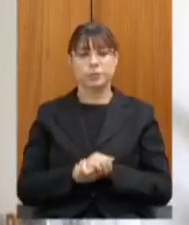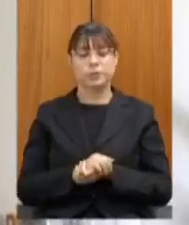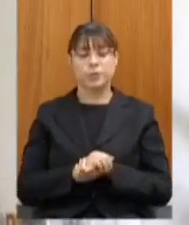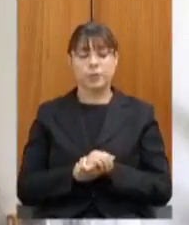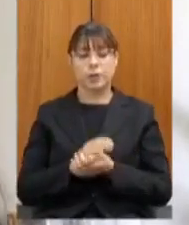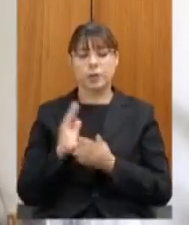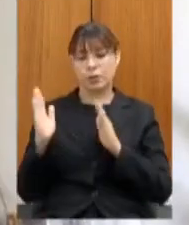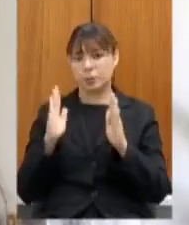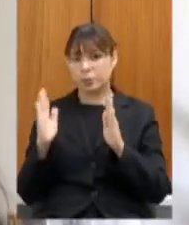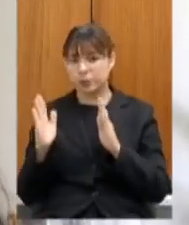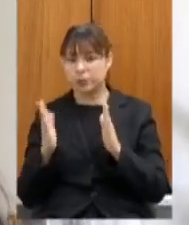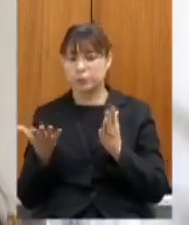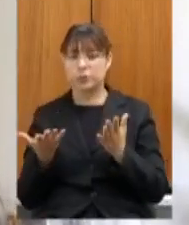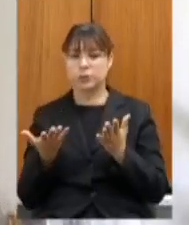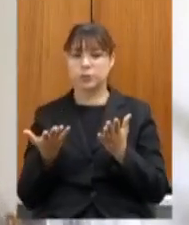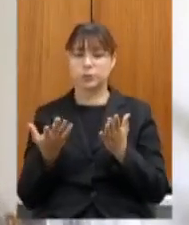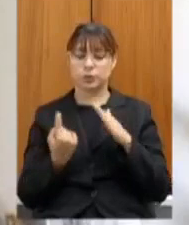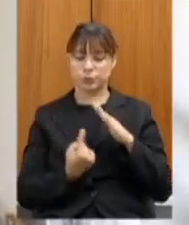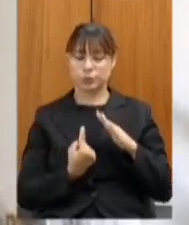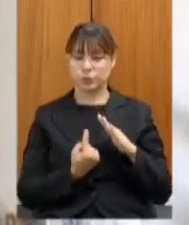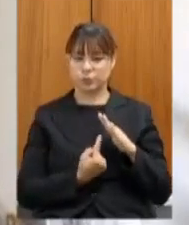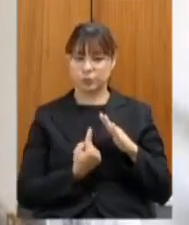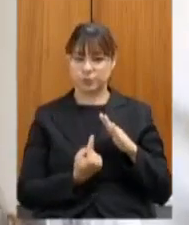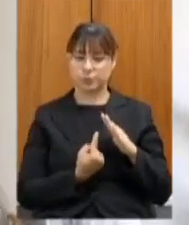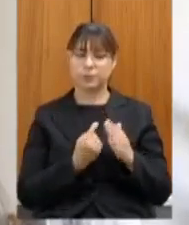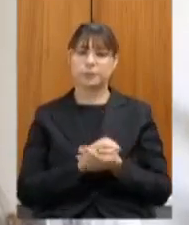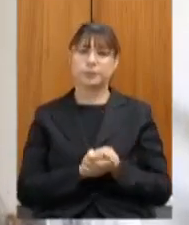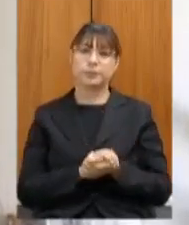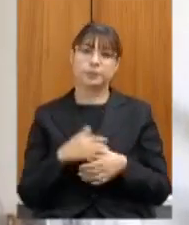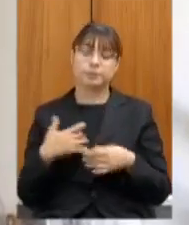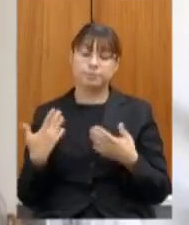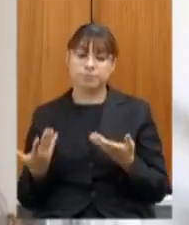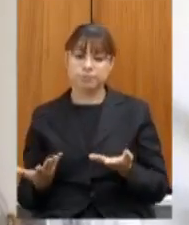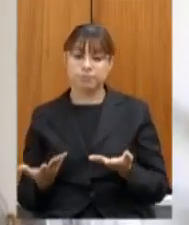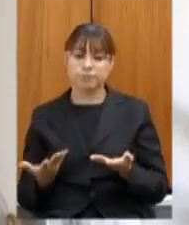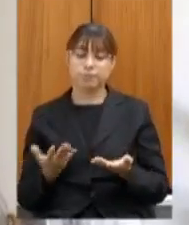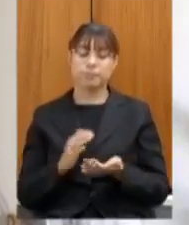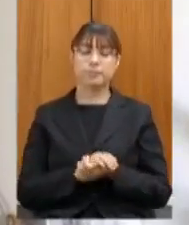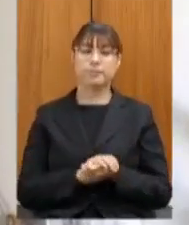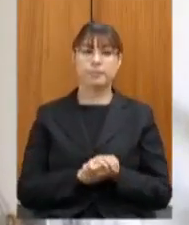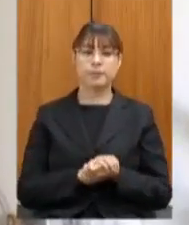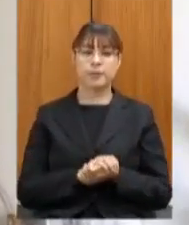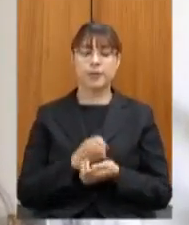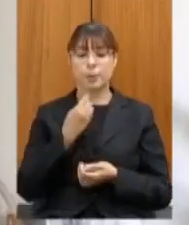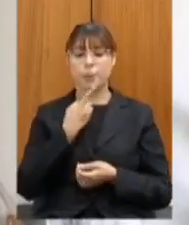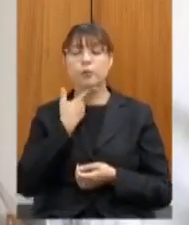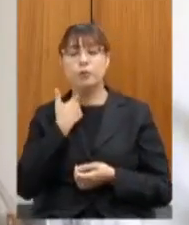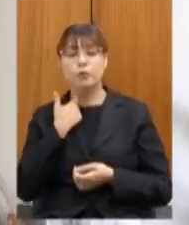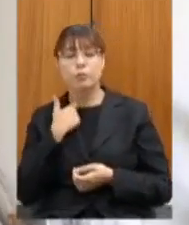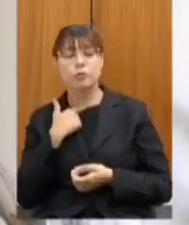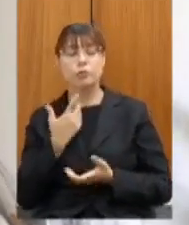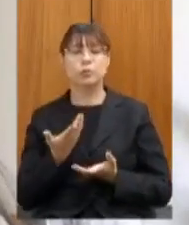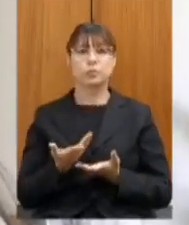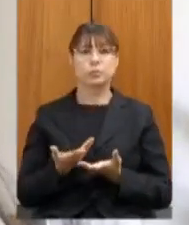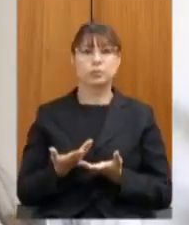de isolamento social então assim essa boa vontade essa